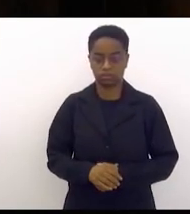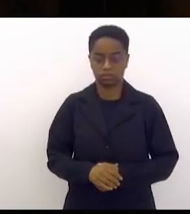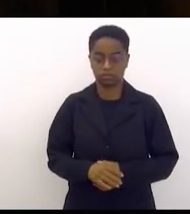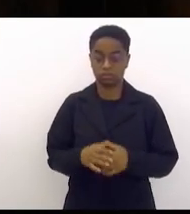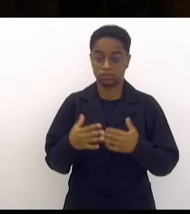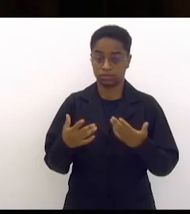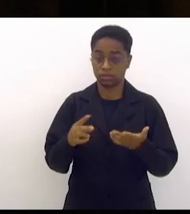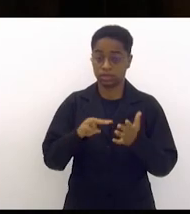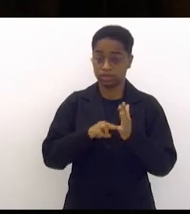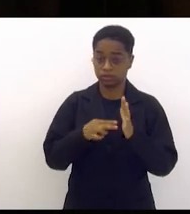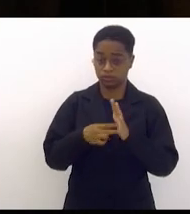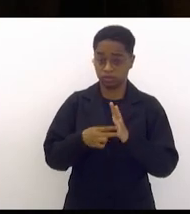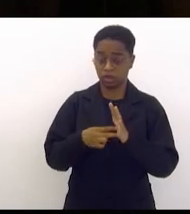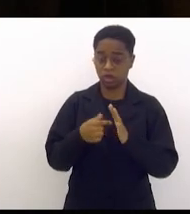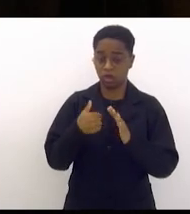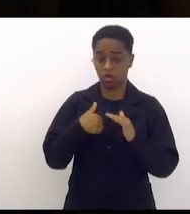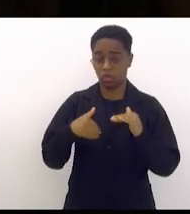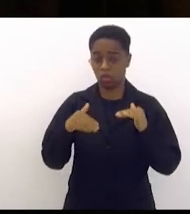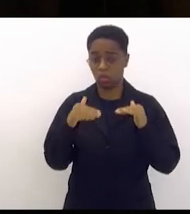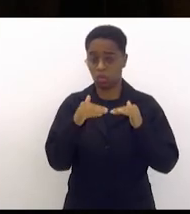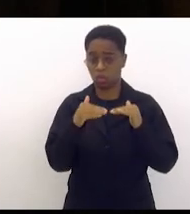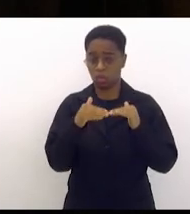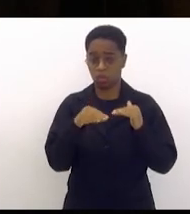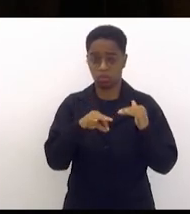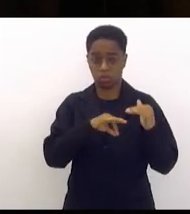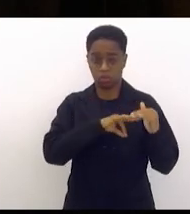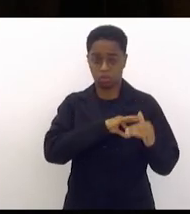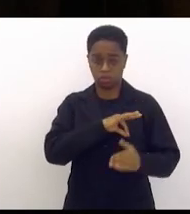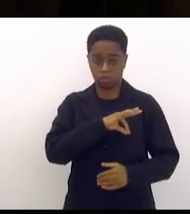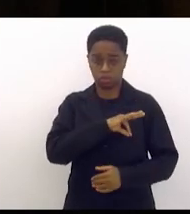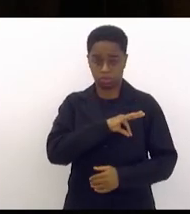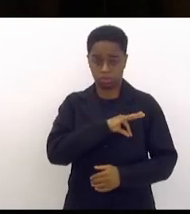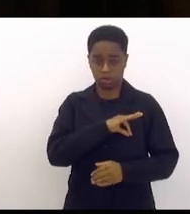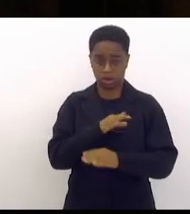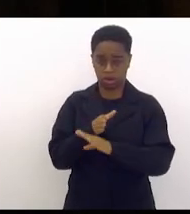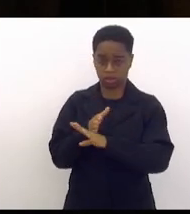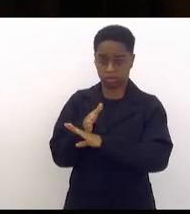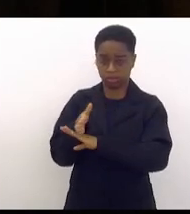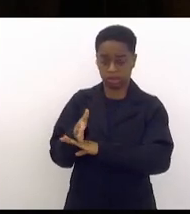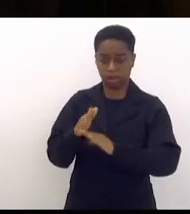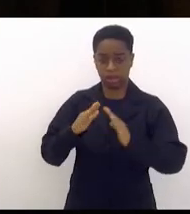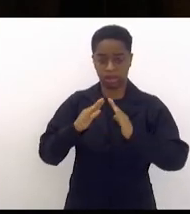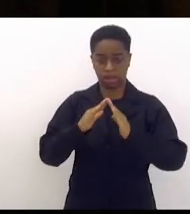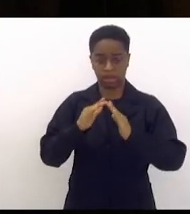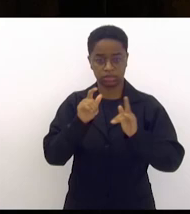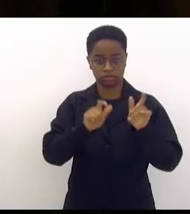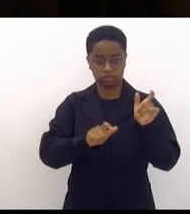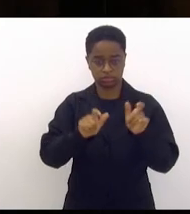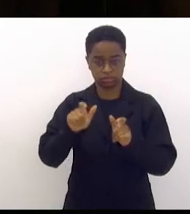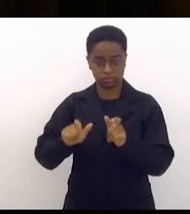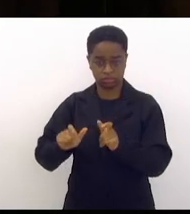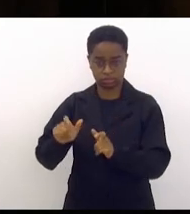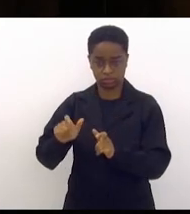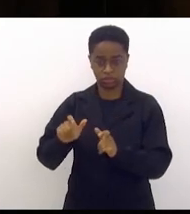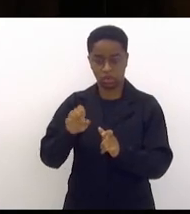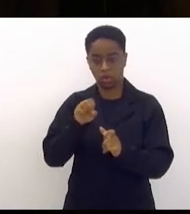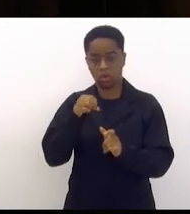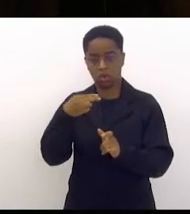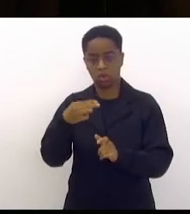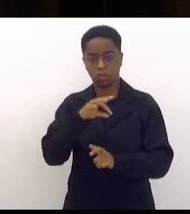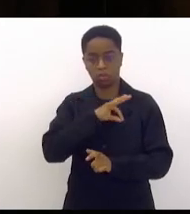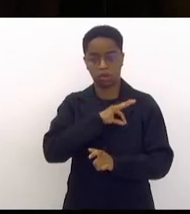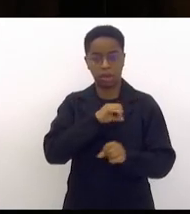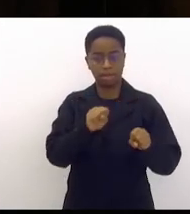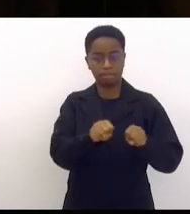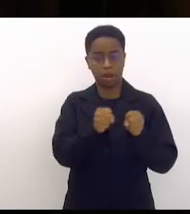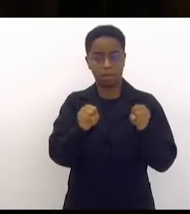que sou eu a favor da polícia adentrar nas residências da polícia revirar